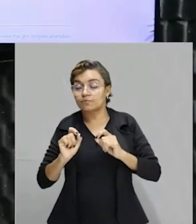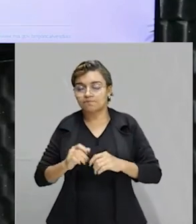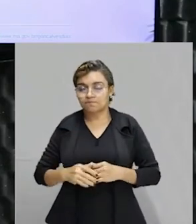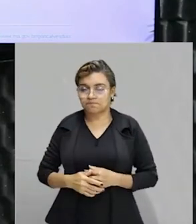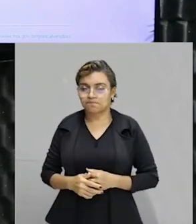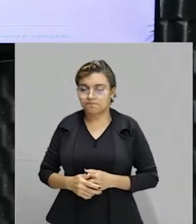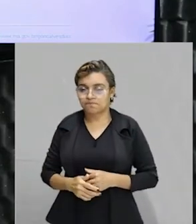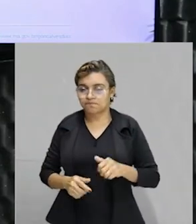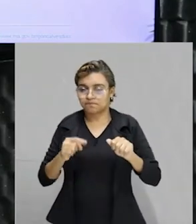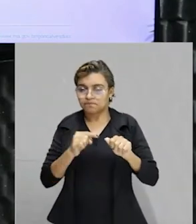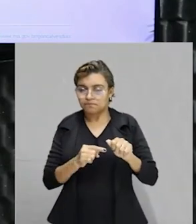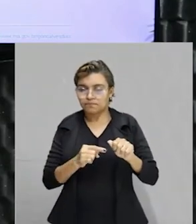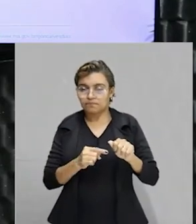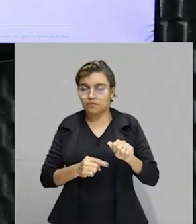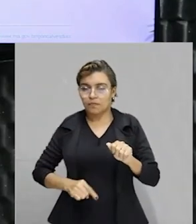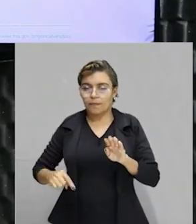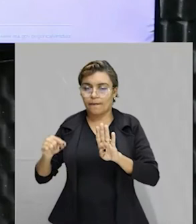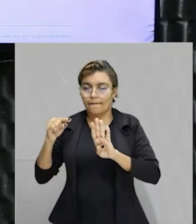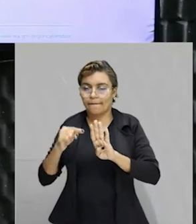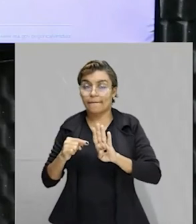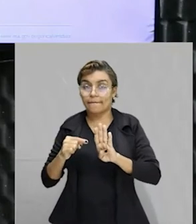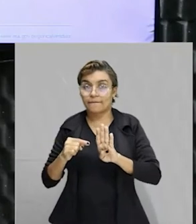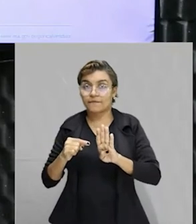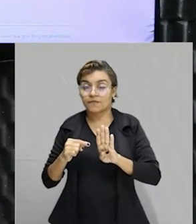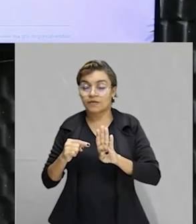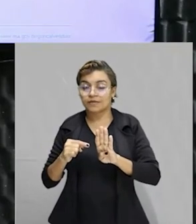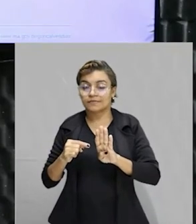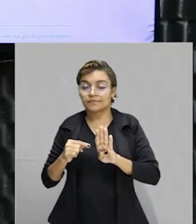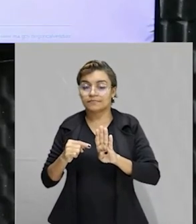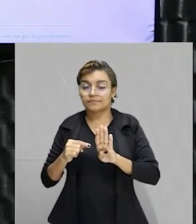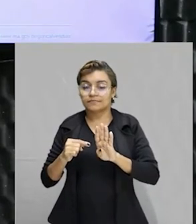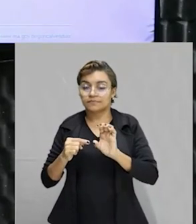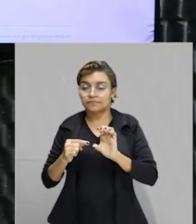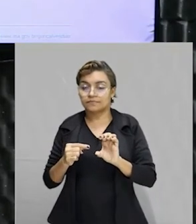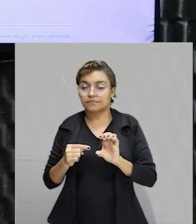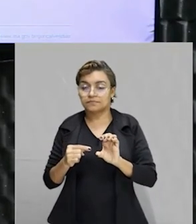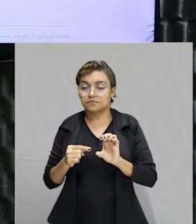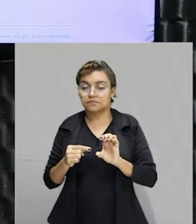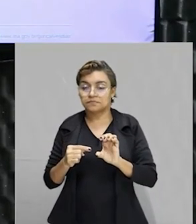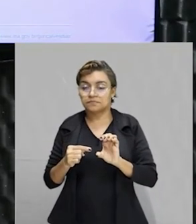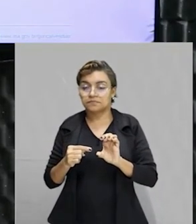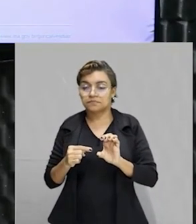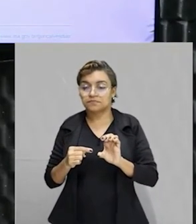nossas opções, na letra A, 40, na letra B, 104, na letra C,